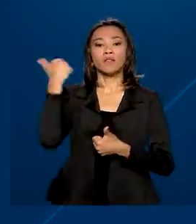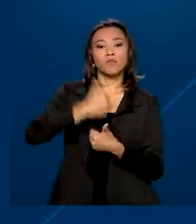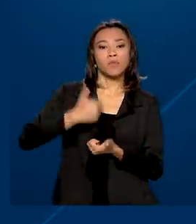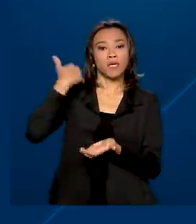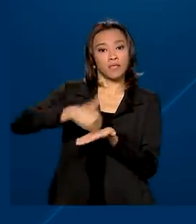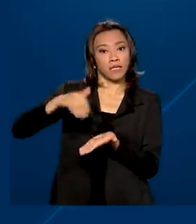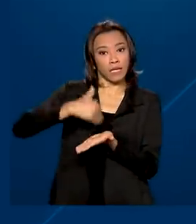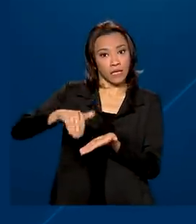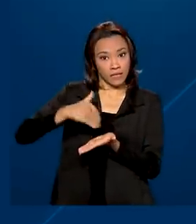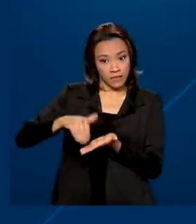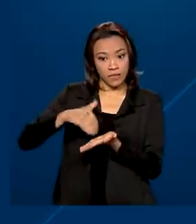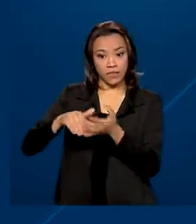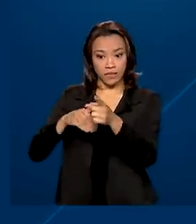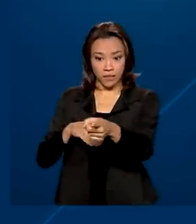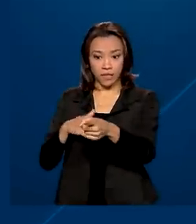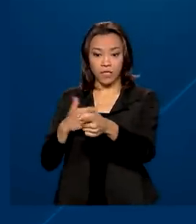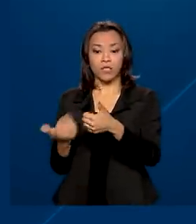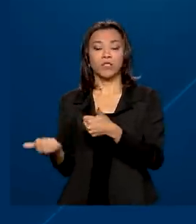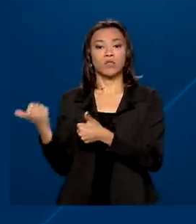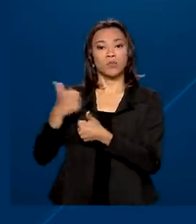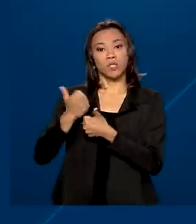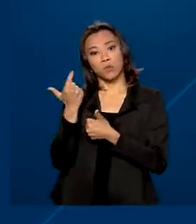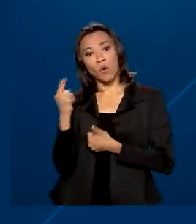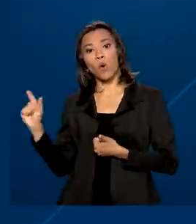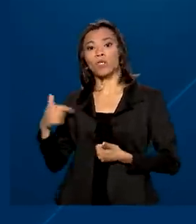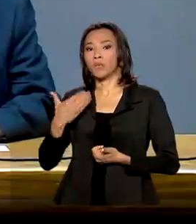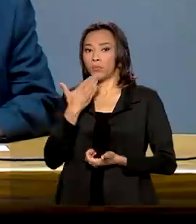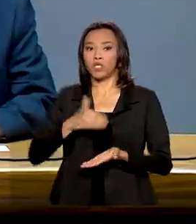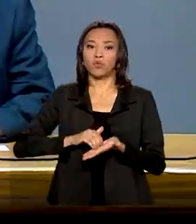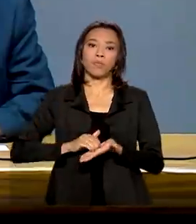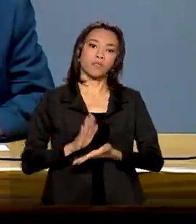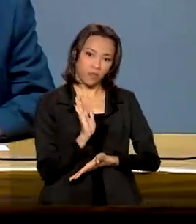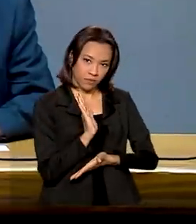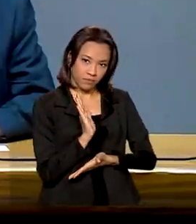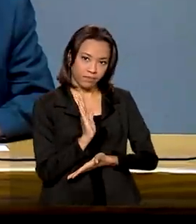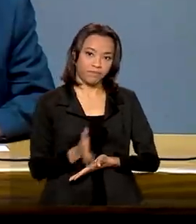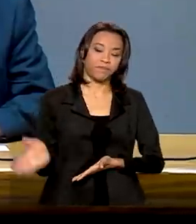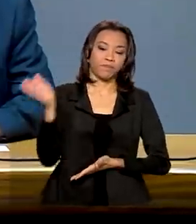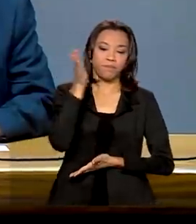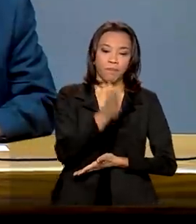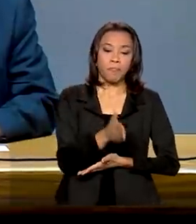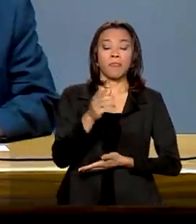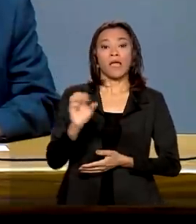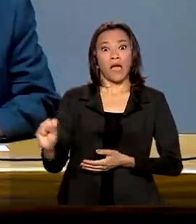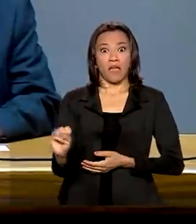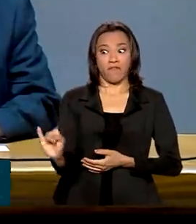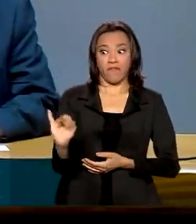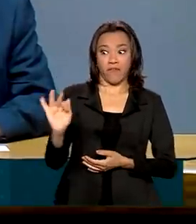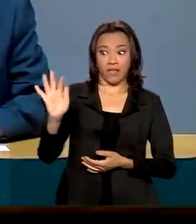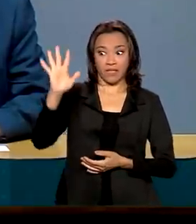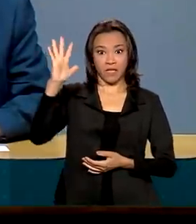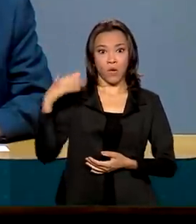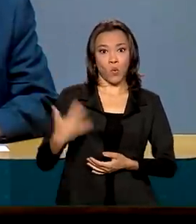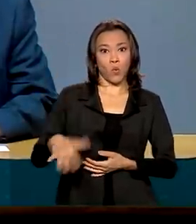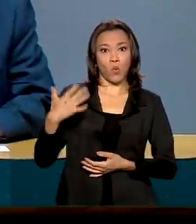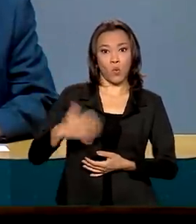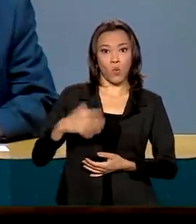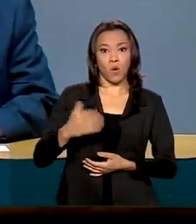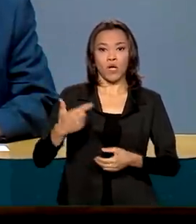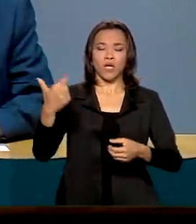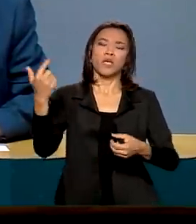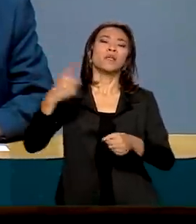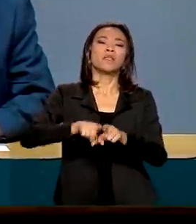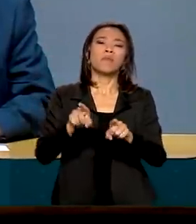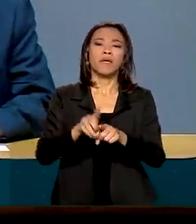no lugar de Jefferson Bittencourt, que pediu demissão. Diante do crescimento da inflação e da alta dos preços do diesel,